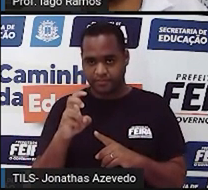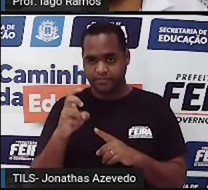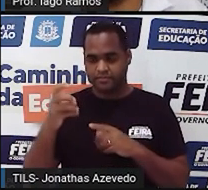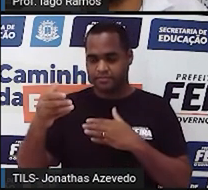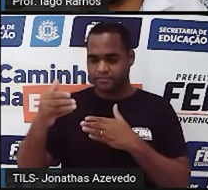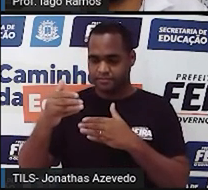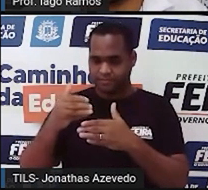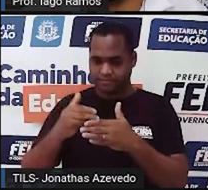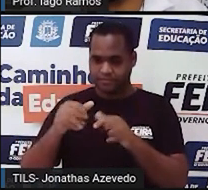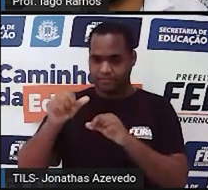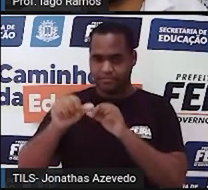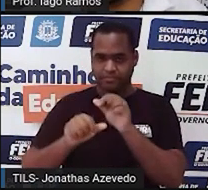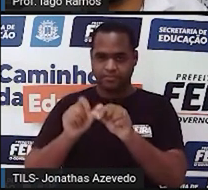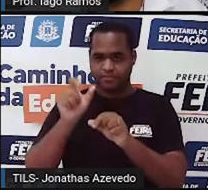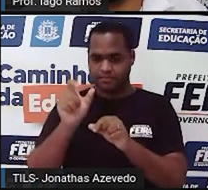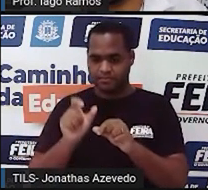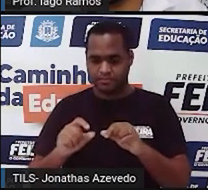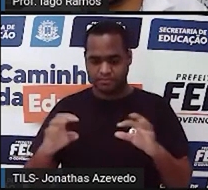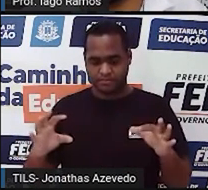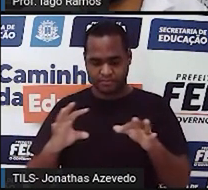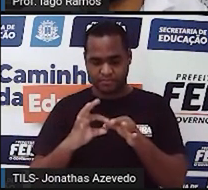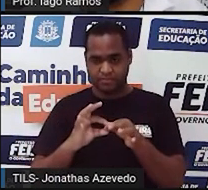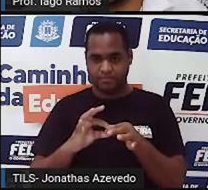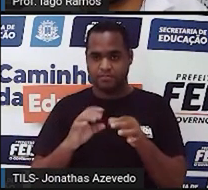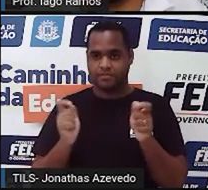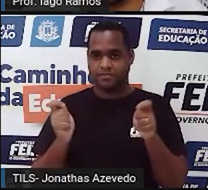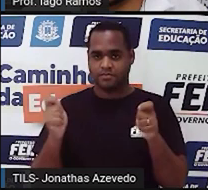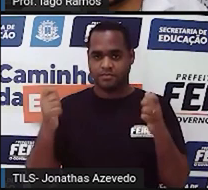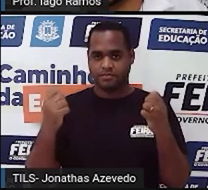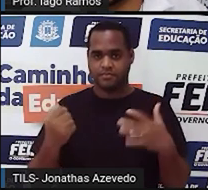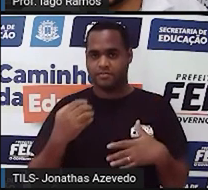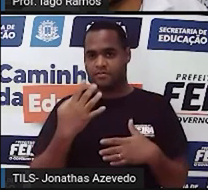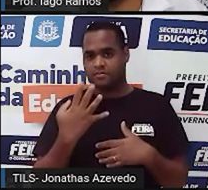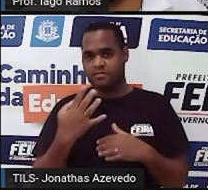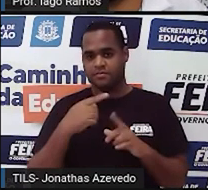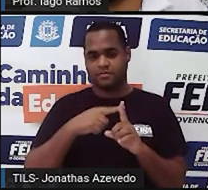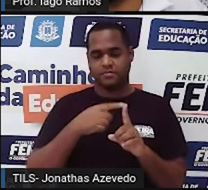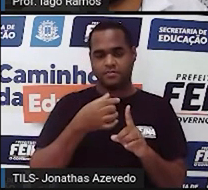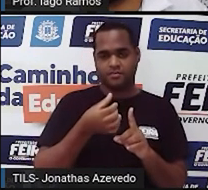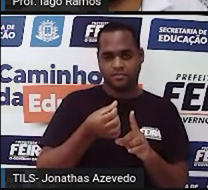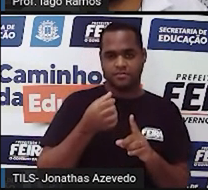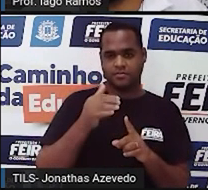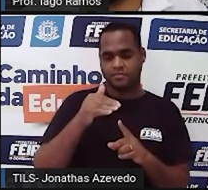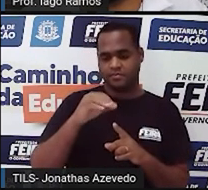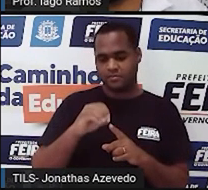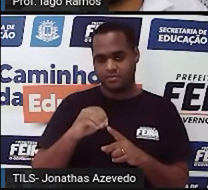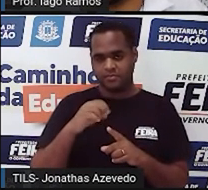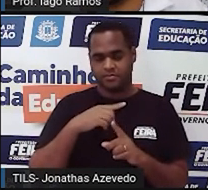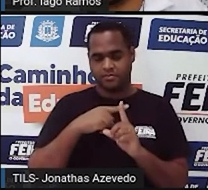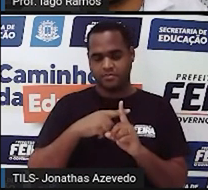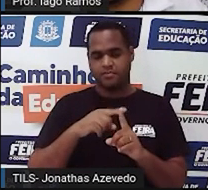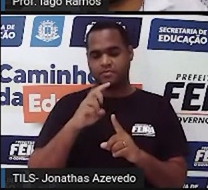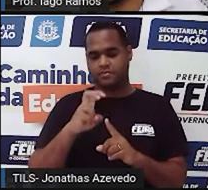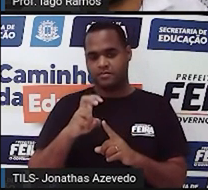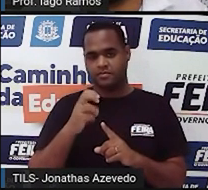diagonais vou usar associativa para fazer 4 mais 6 10 mais 5 15